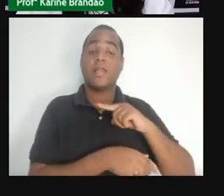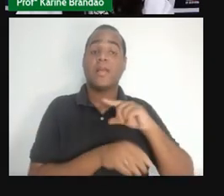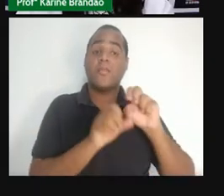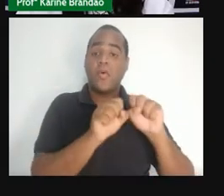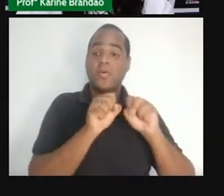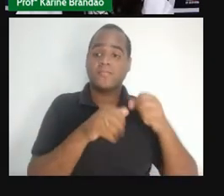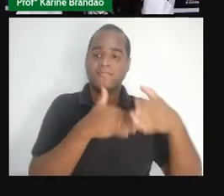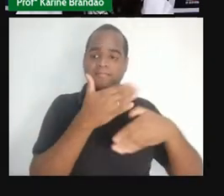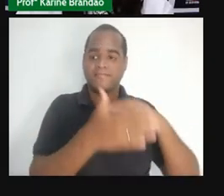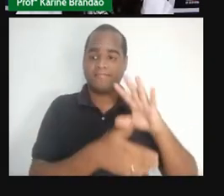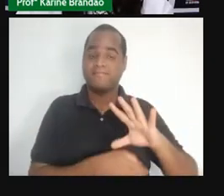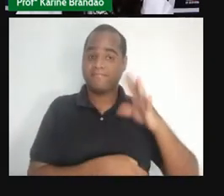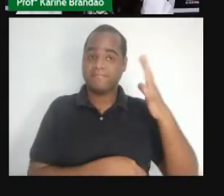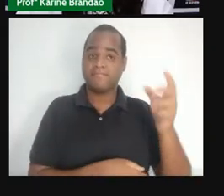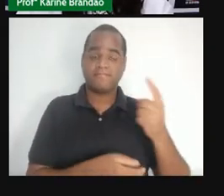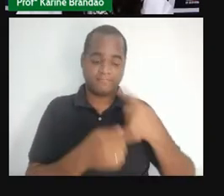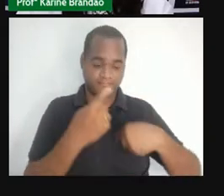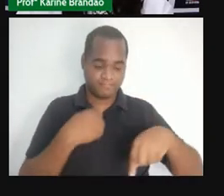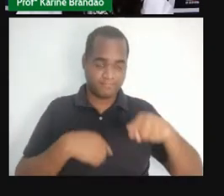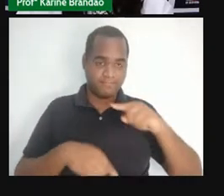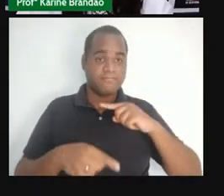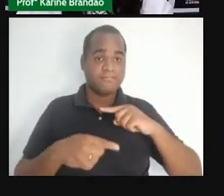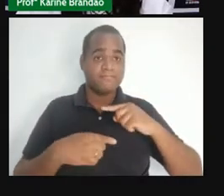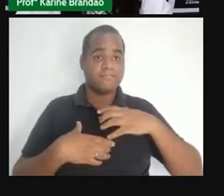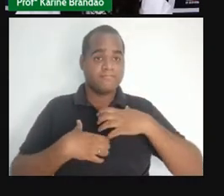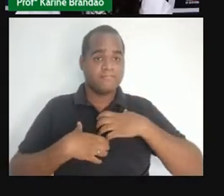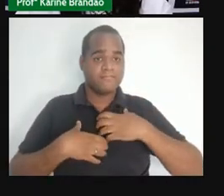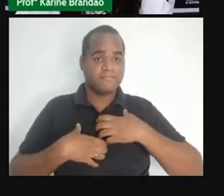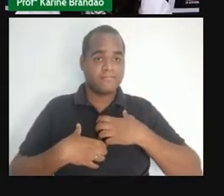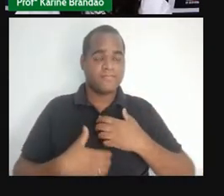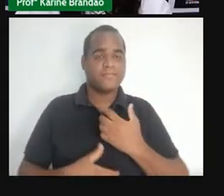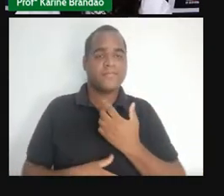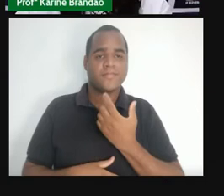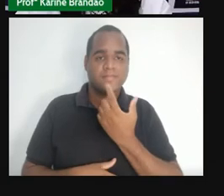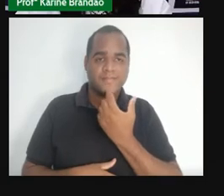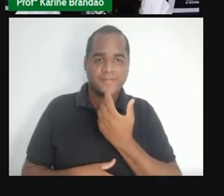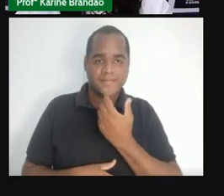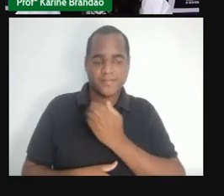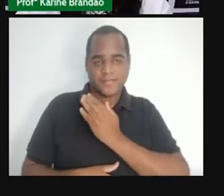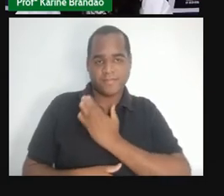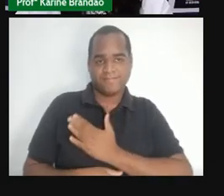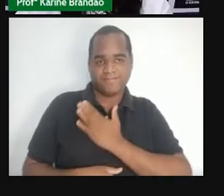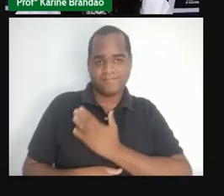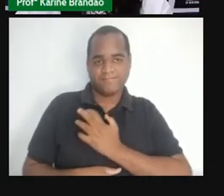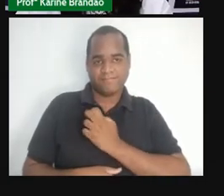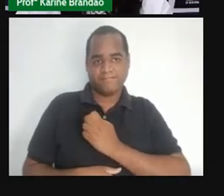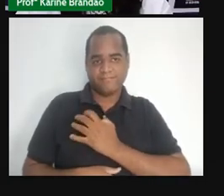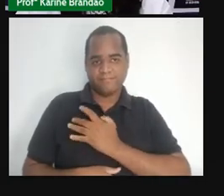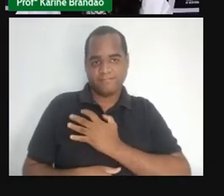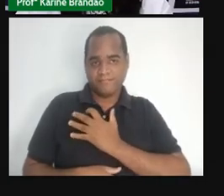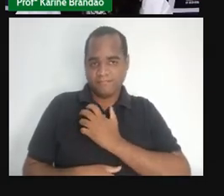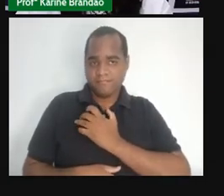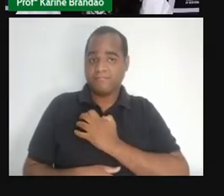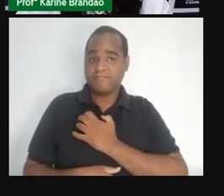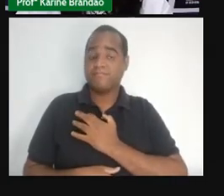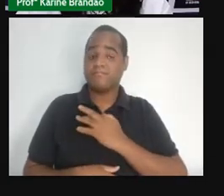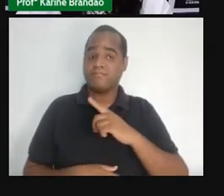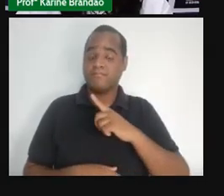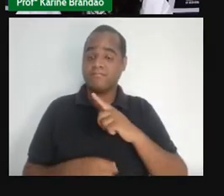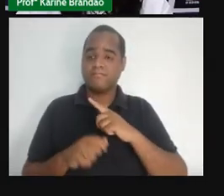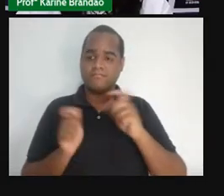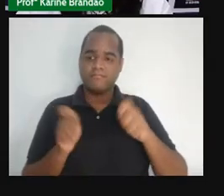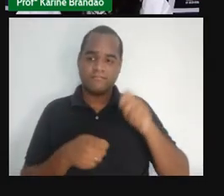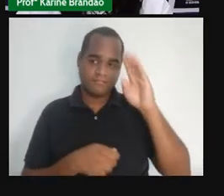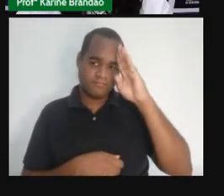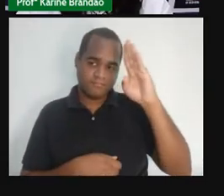comprometer o sistema nervoso central e cardiovascular. Ou seja, vai agir, né? Essas bactérias, principalmente sobre o